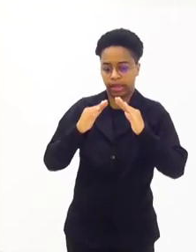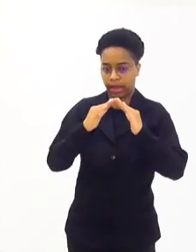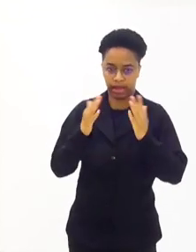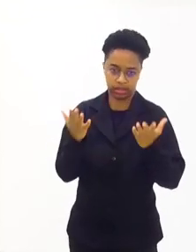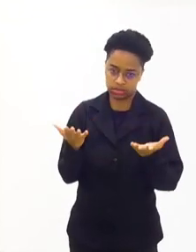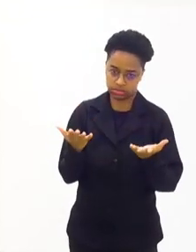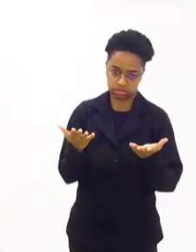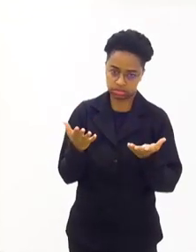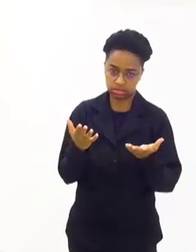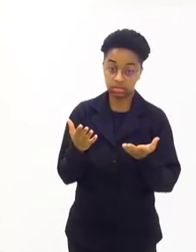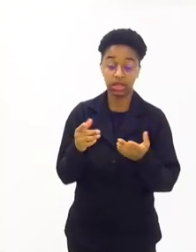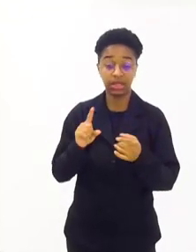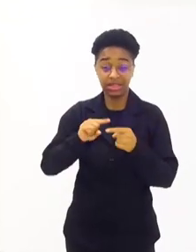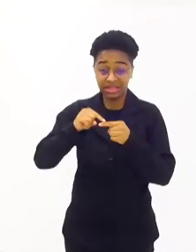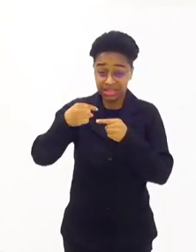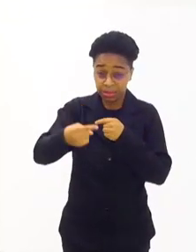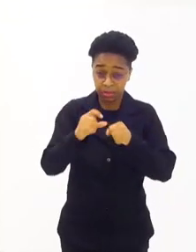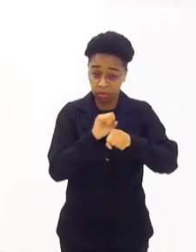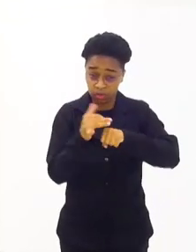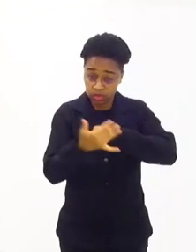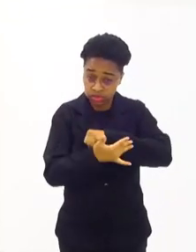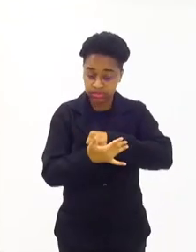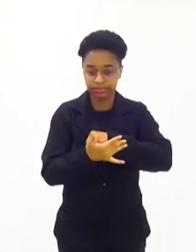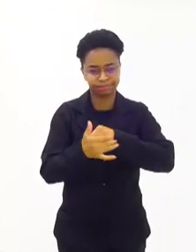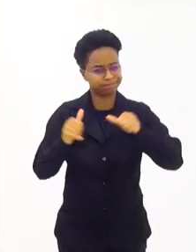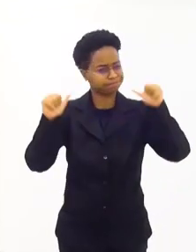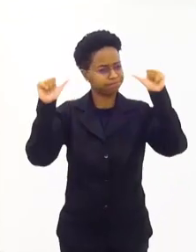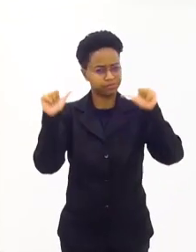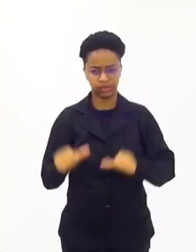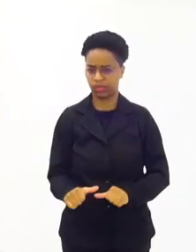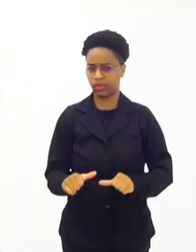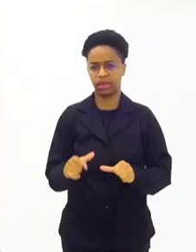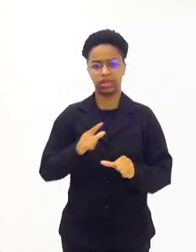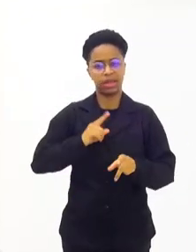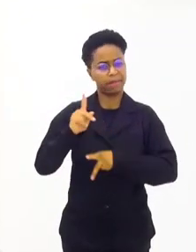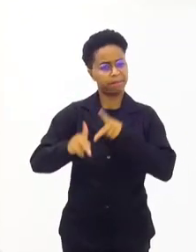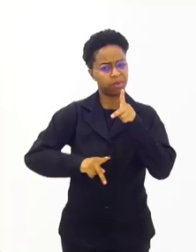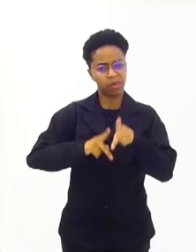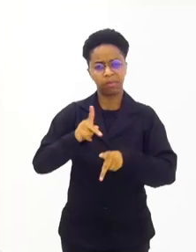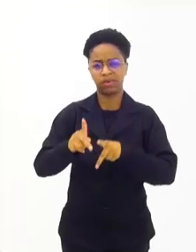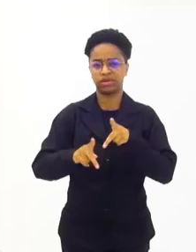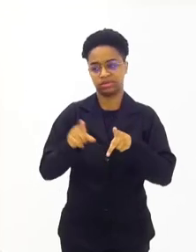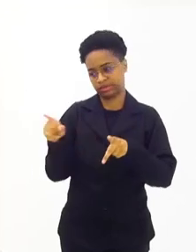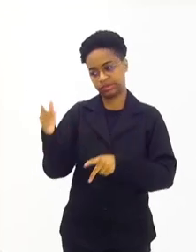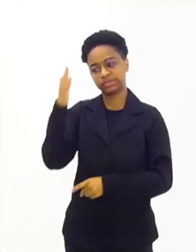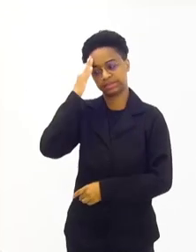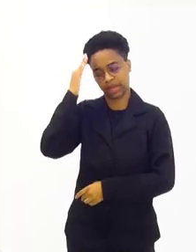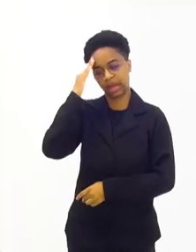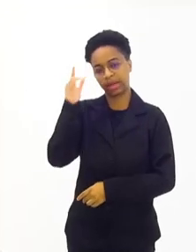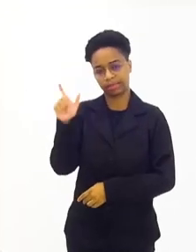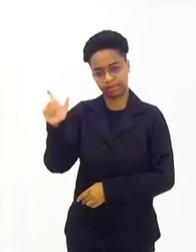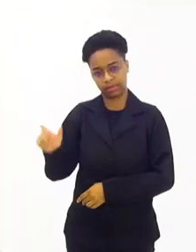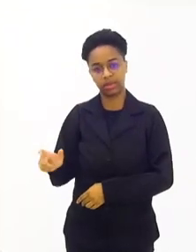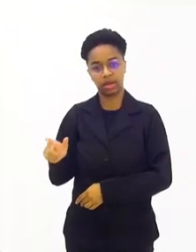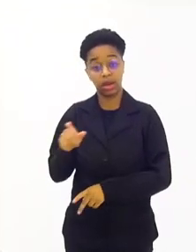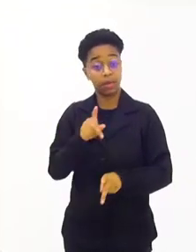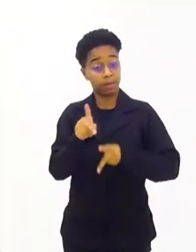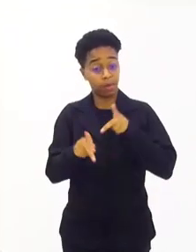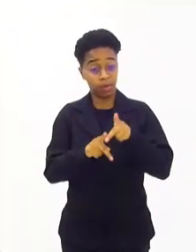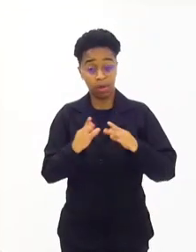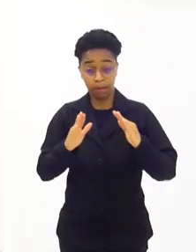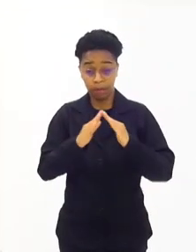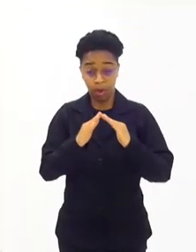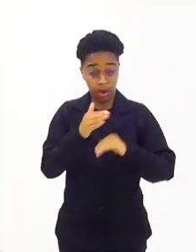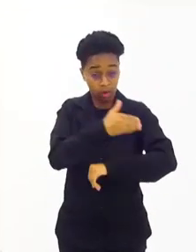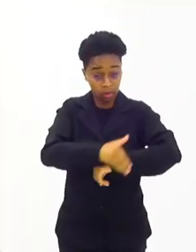ter uma moradia. Hoje nós temos, após pandemia, uma quantidade muito maior de população. A senhora deputada com certeza sabe disso.